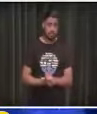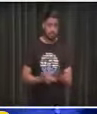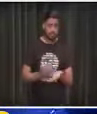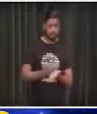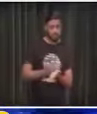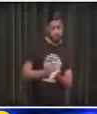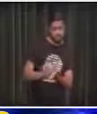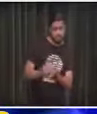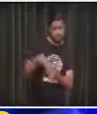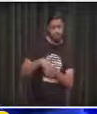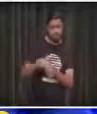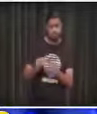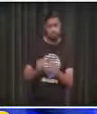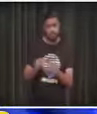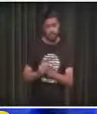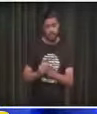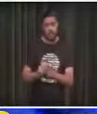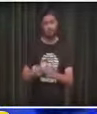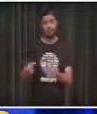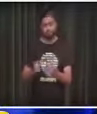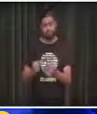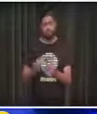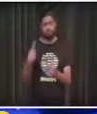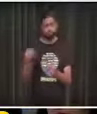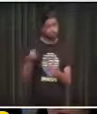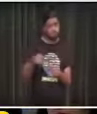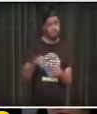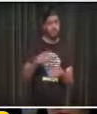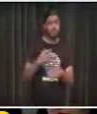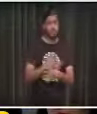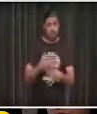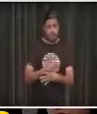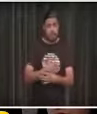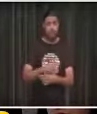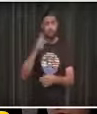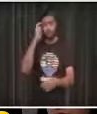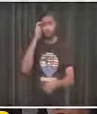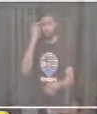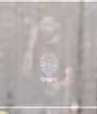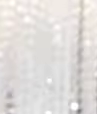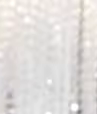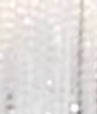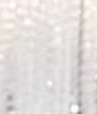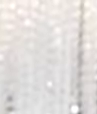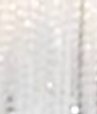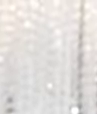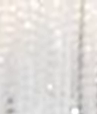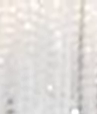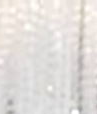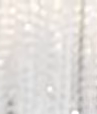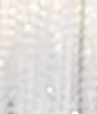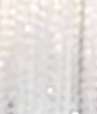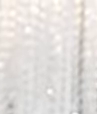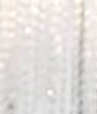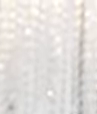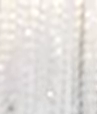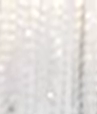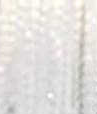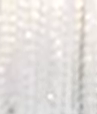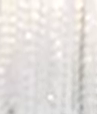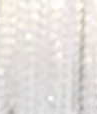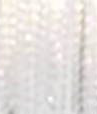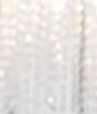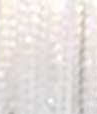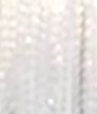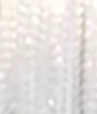Começa dentro de casa, tem a ver com a tua cidade, tem a ver com a cultura regional. Eu acordo de manhã, vou para o trabalho, chega alguém muito